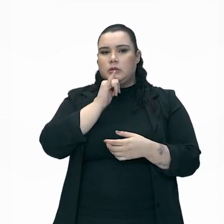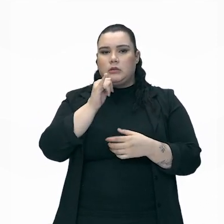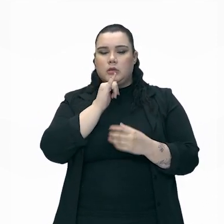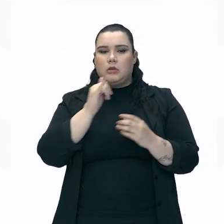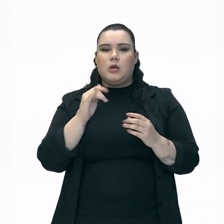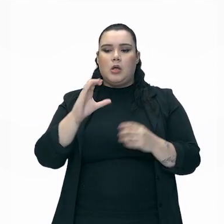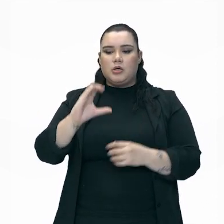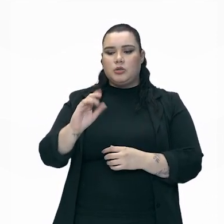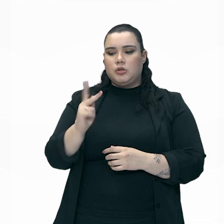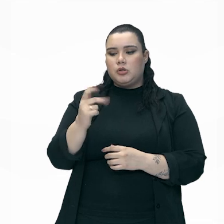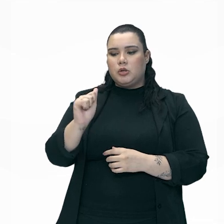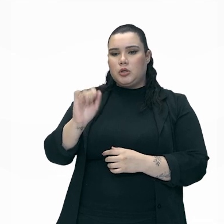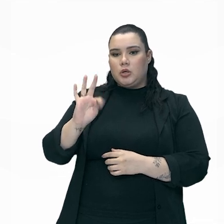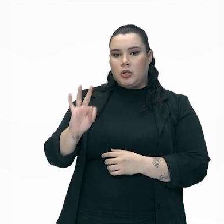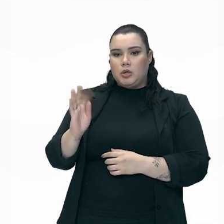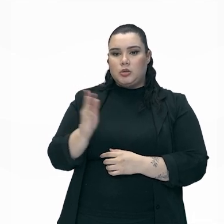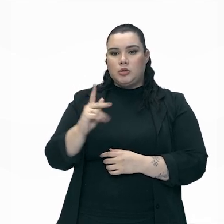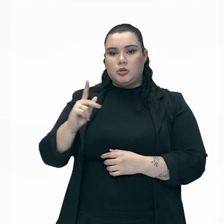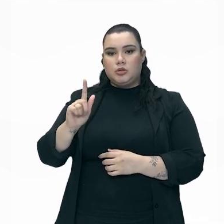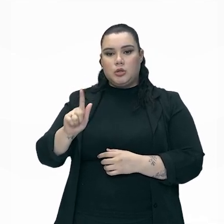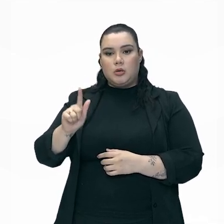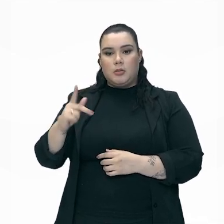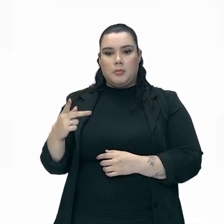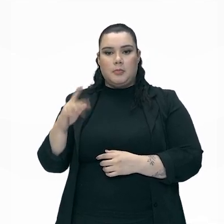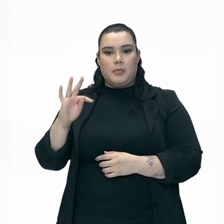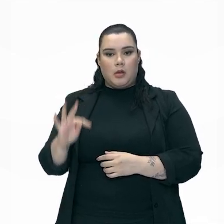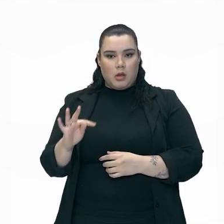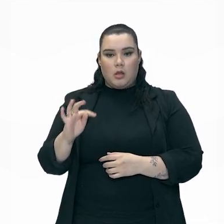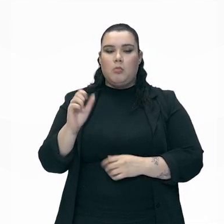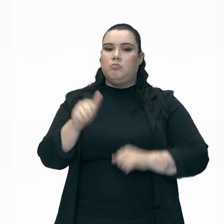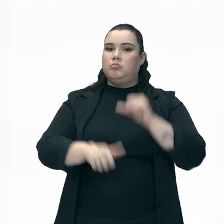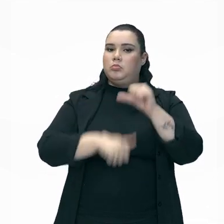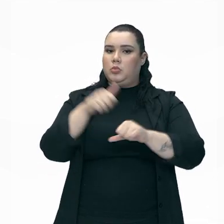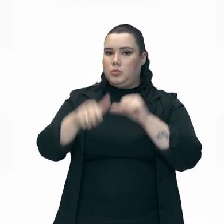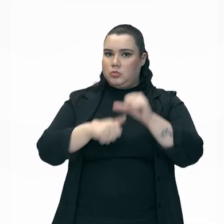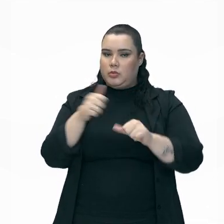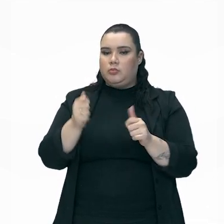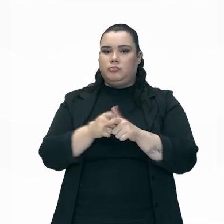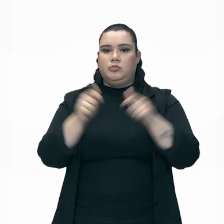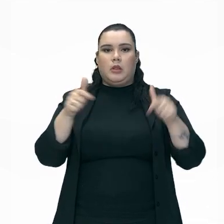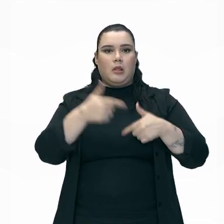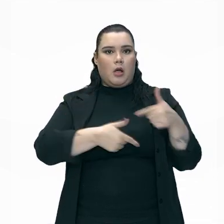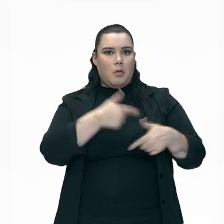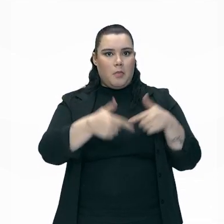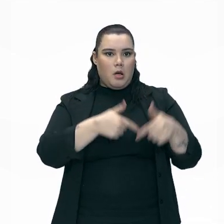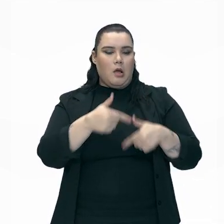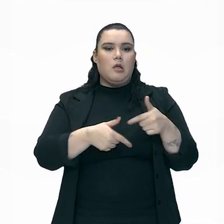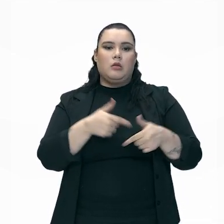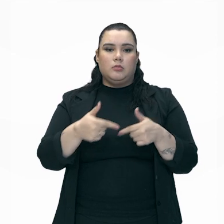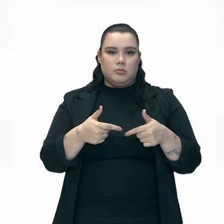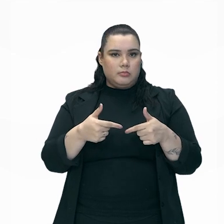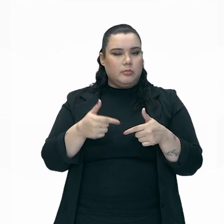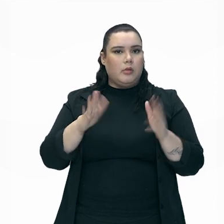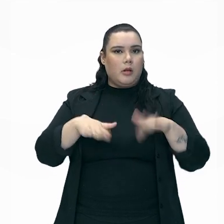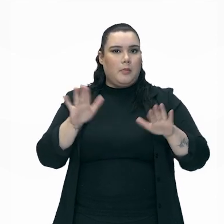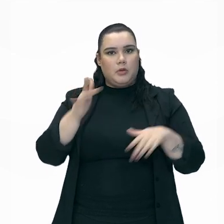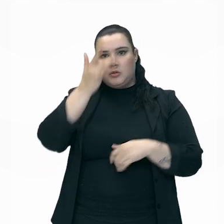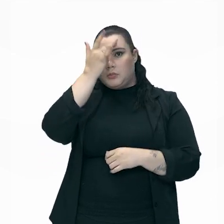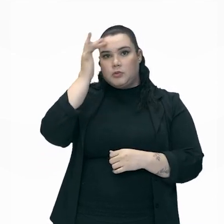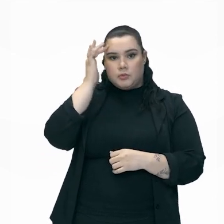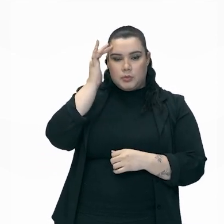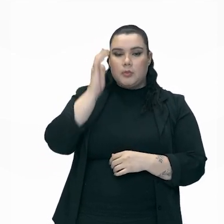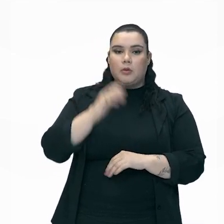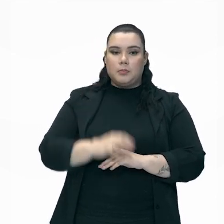GPT, elas estão mudando demais a forma de trabalhar de determinadas pessoas, né,